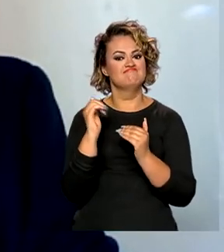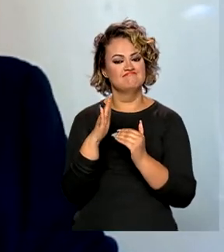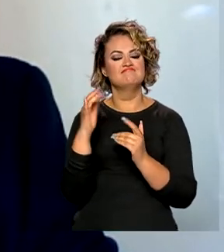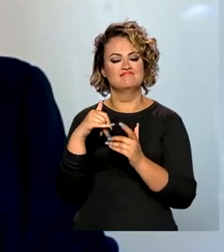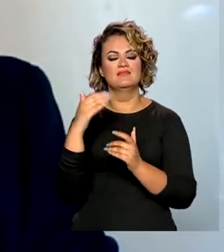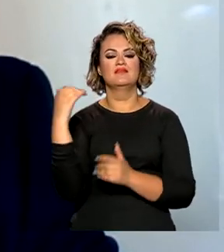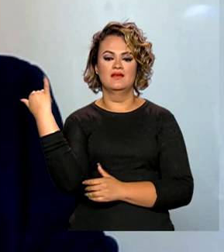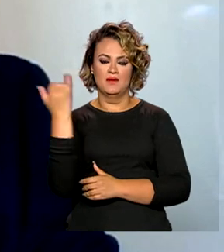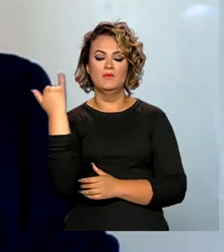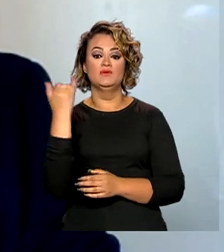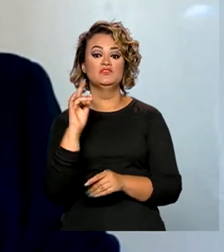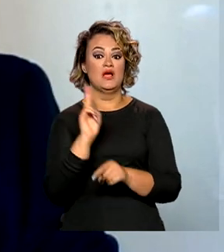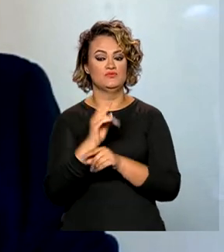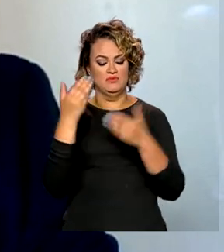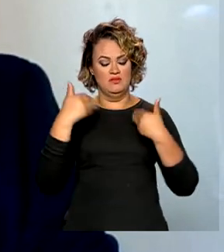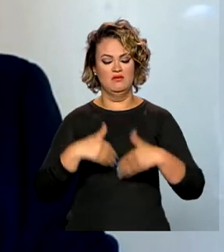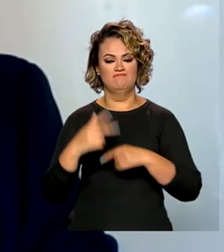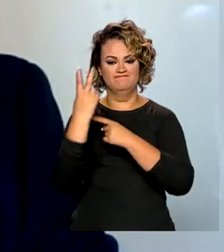ele também é um fator de proteção para câncer de mama.